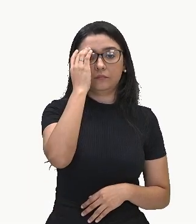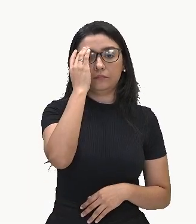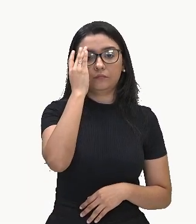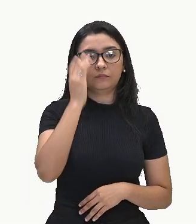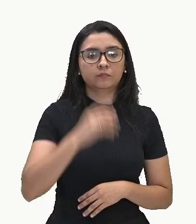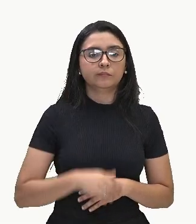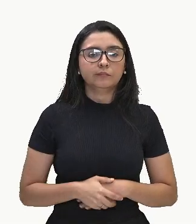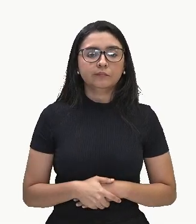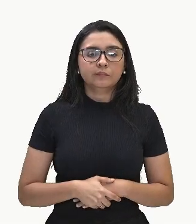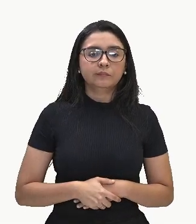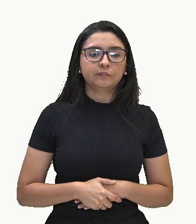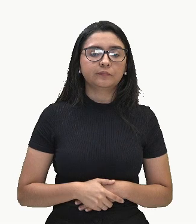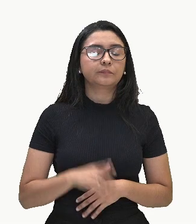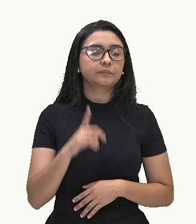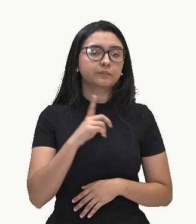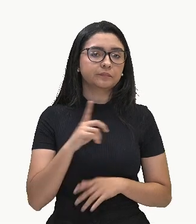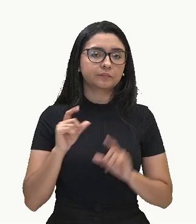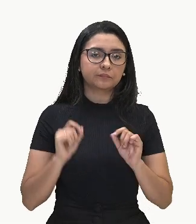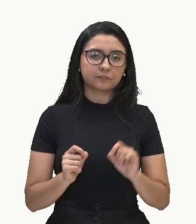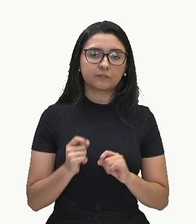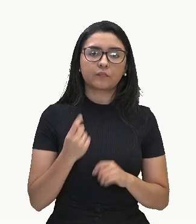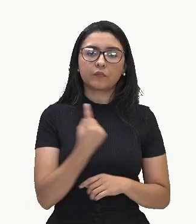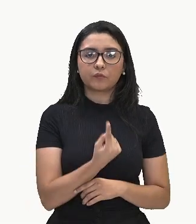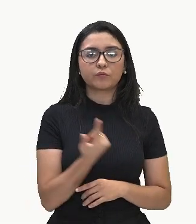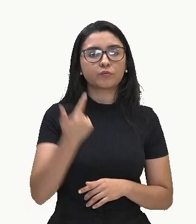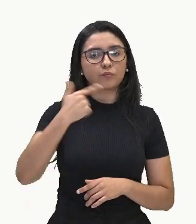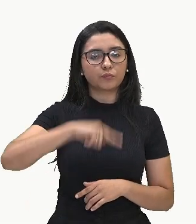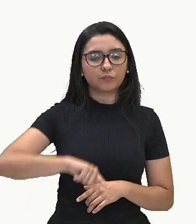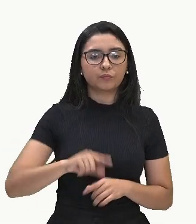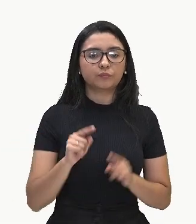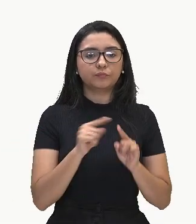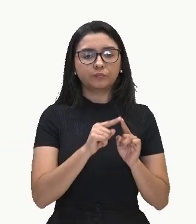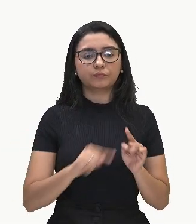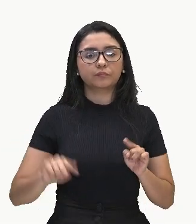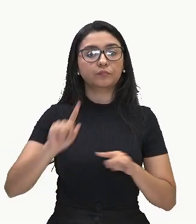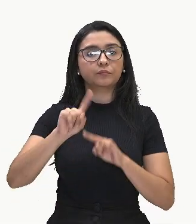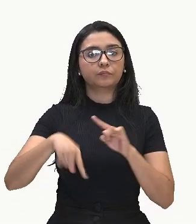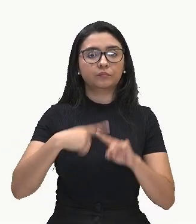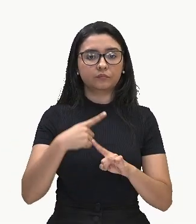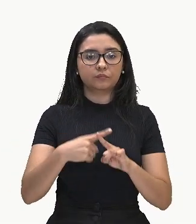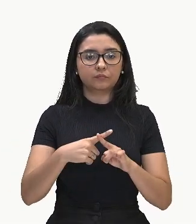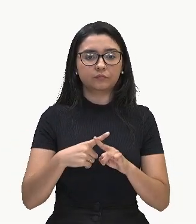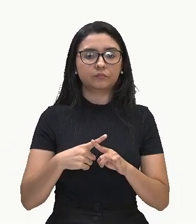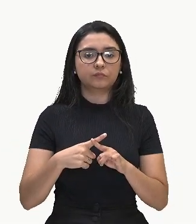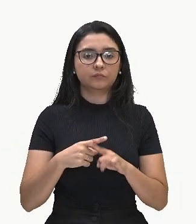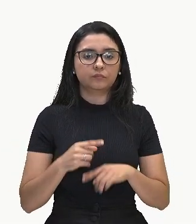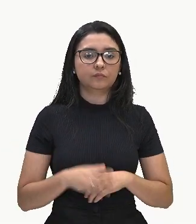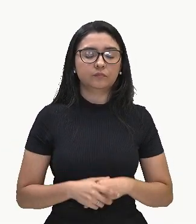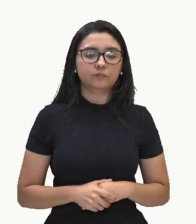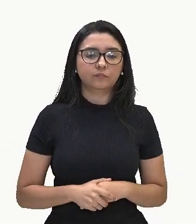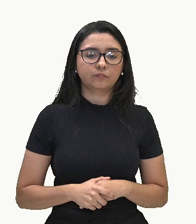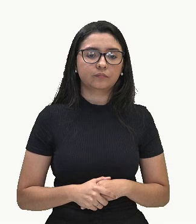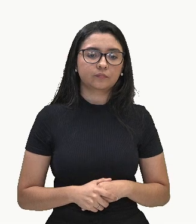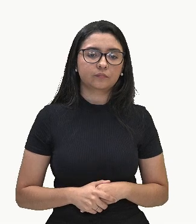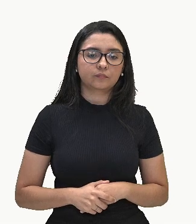Fazendo o mesmo procedimento. Menos meio vezes 1. Tá?